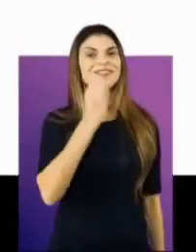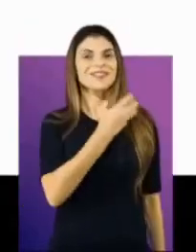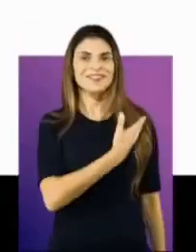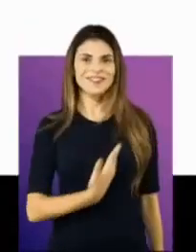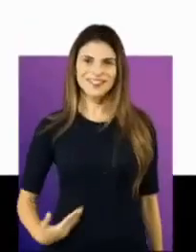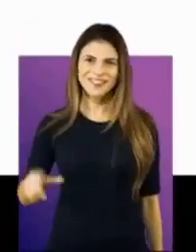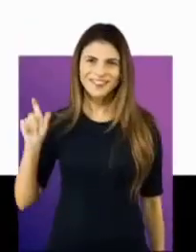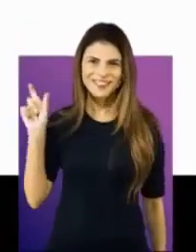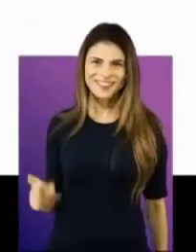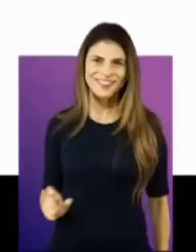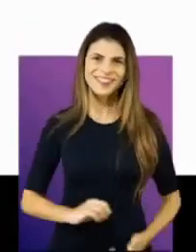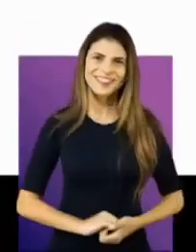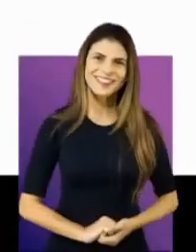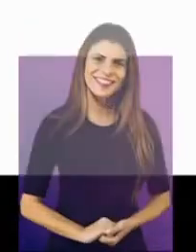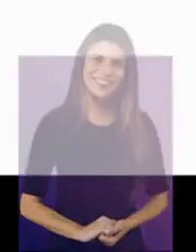Cláudio Castro, governador